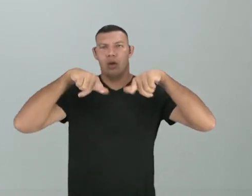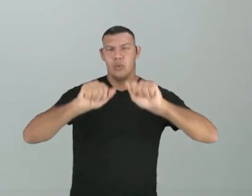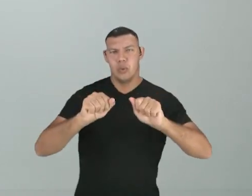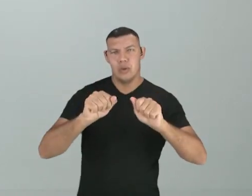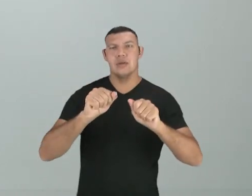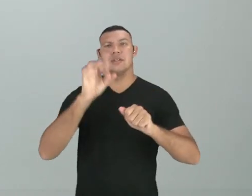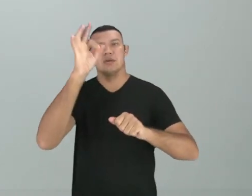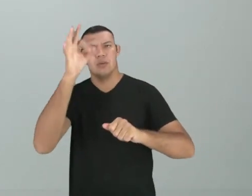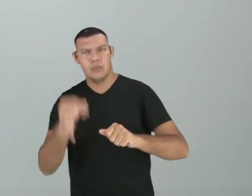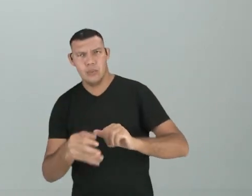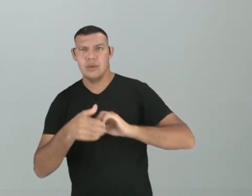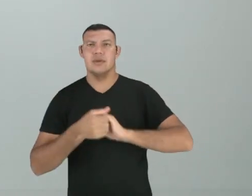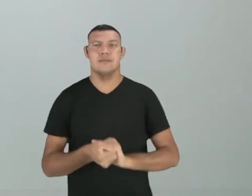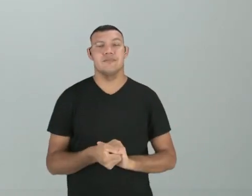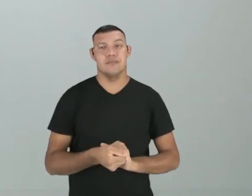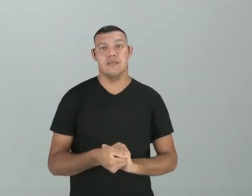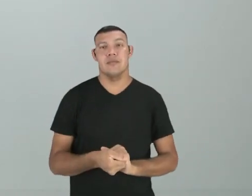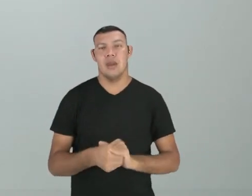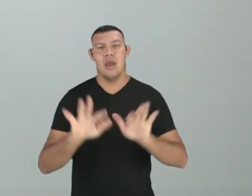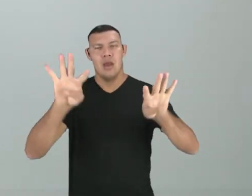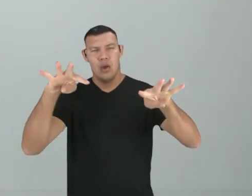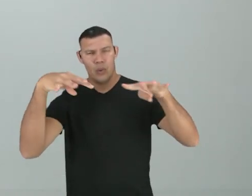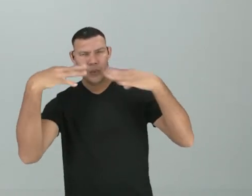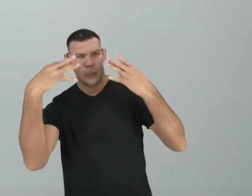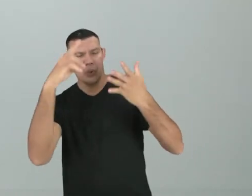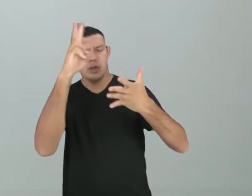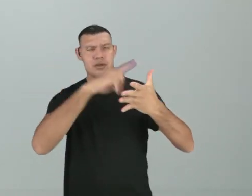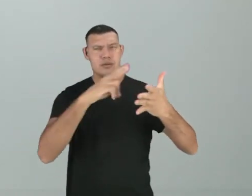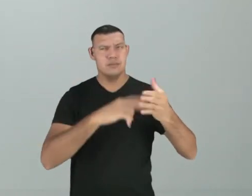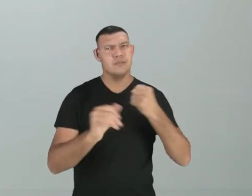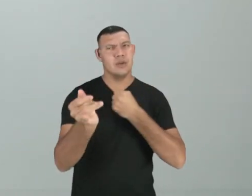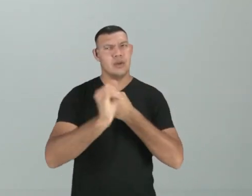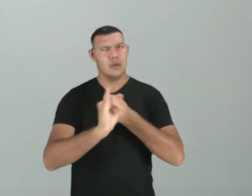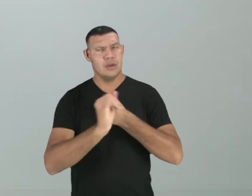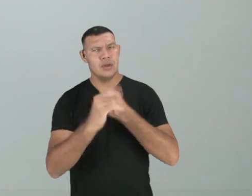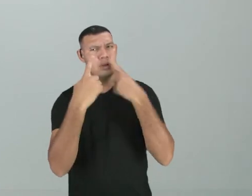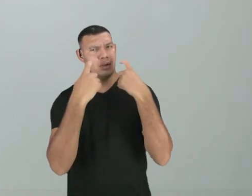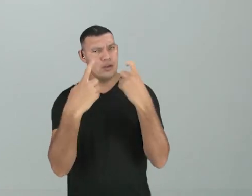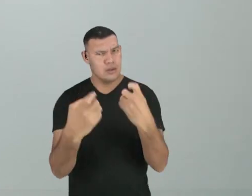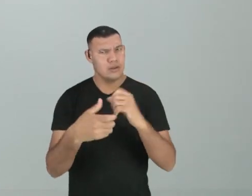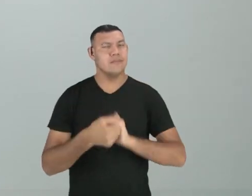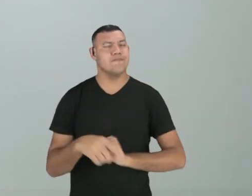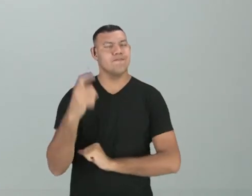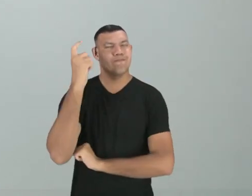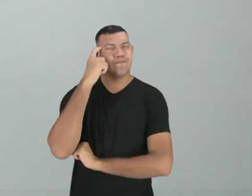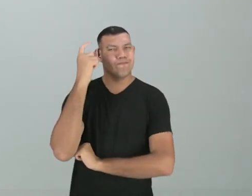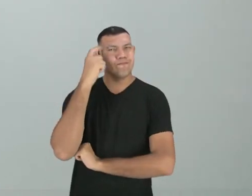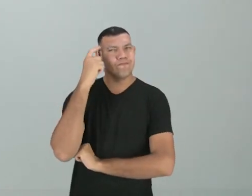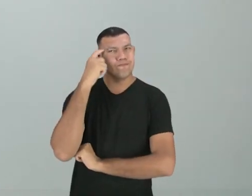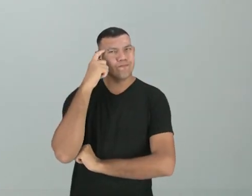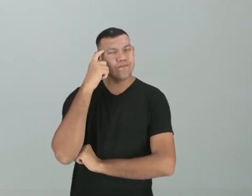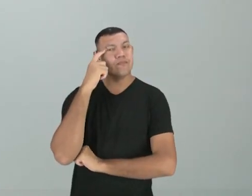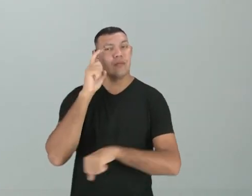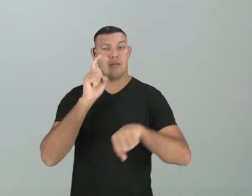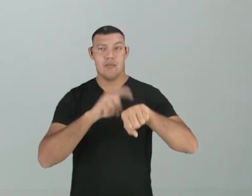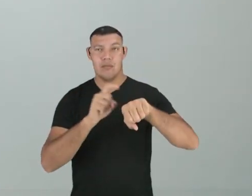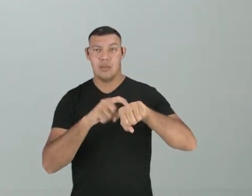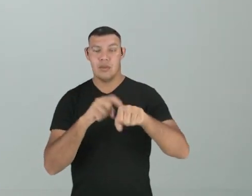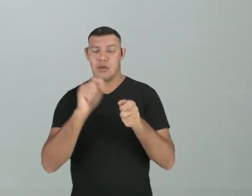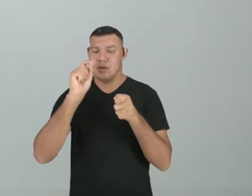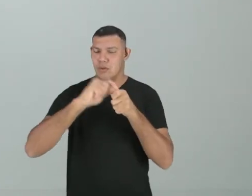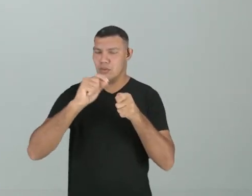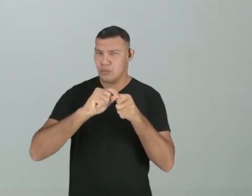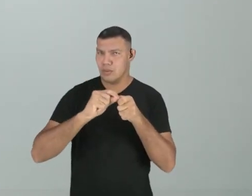adequada, eu vou atrair o meu leitor, é uma crônica interessante. Então, pensem em tudo isso no momento da